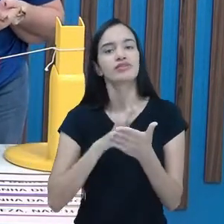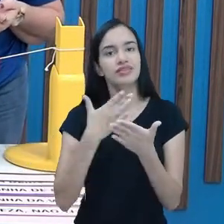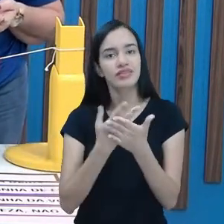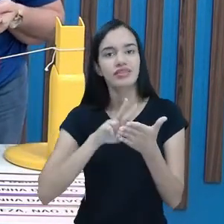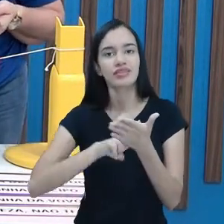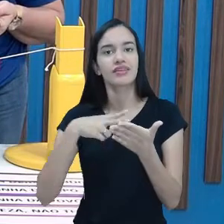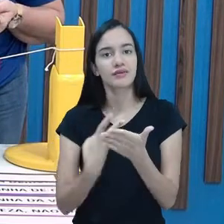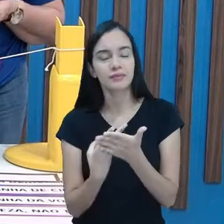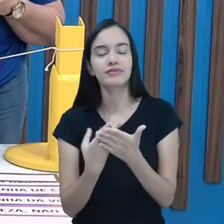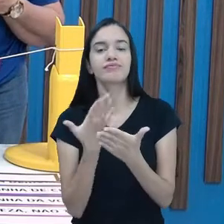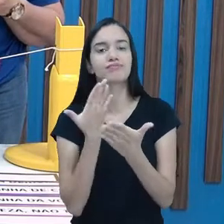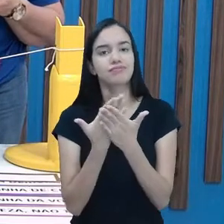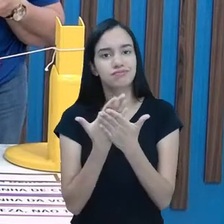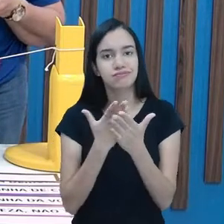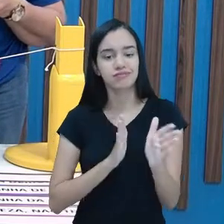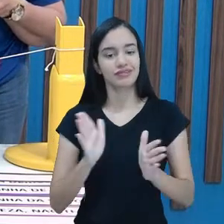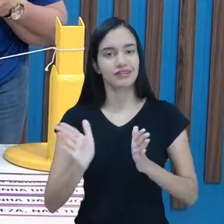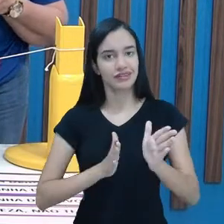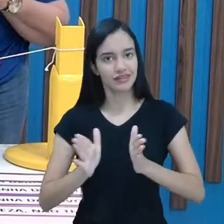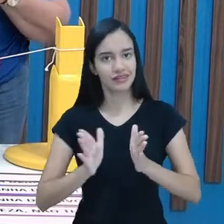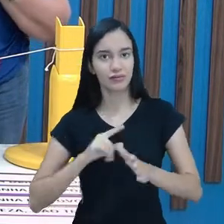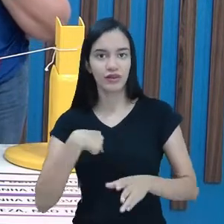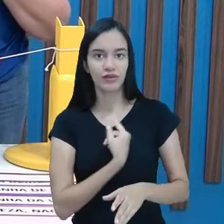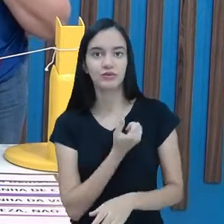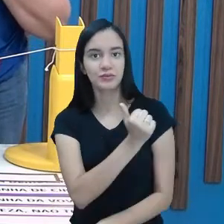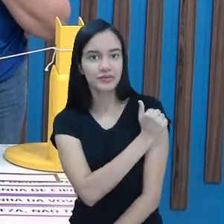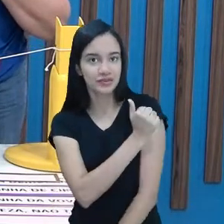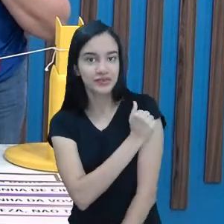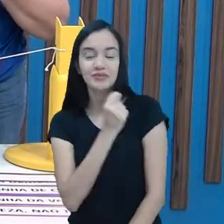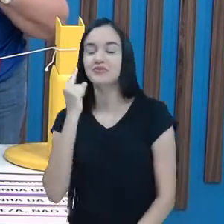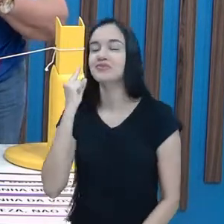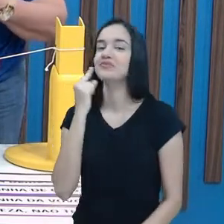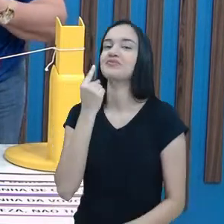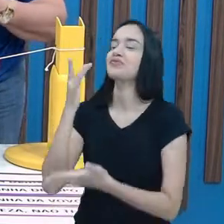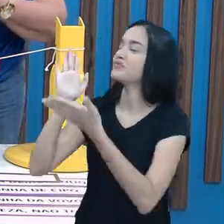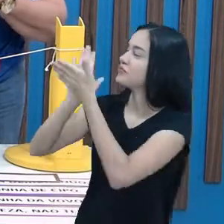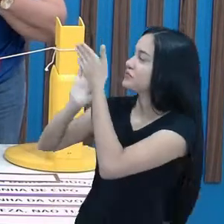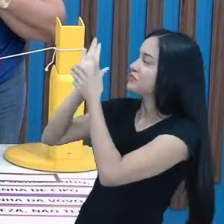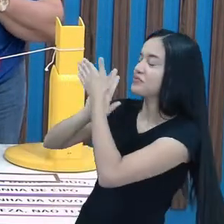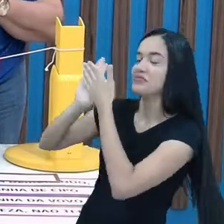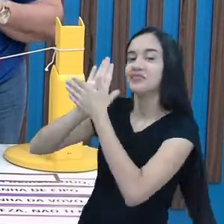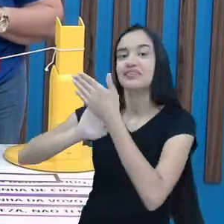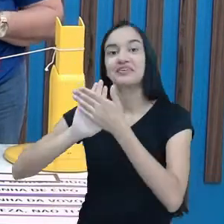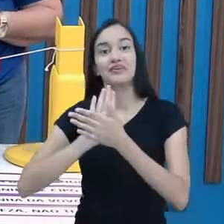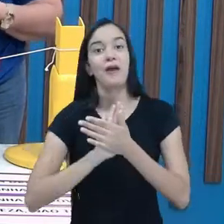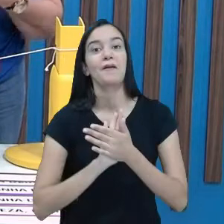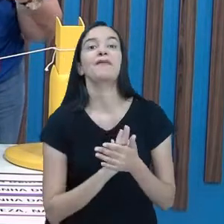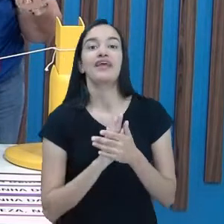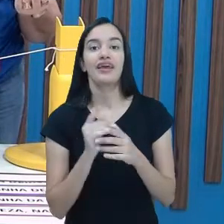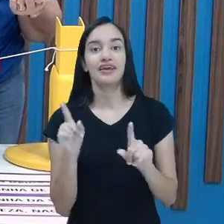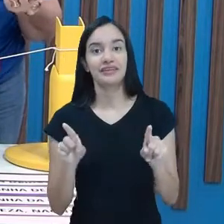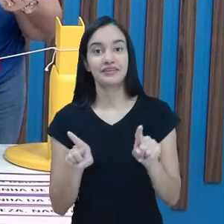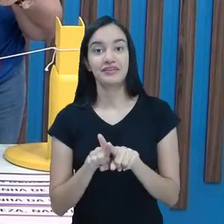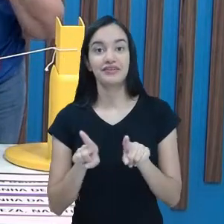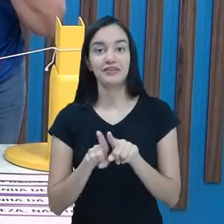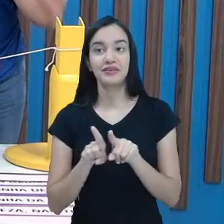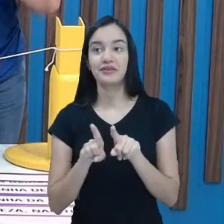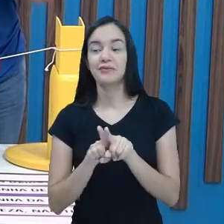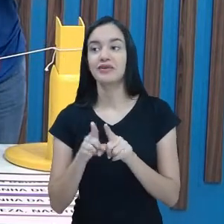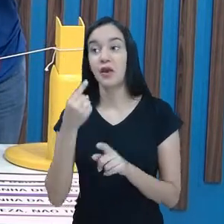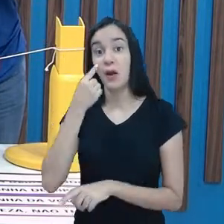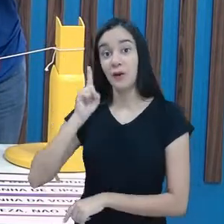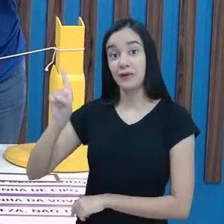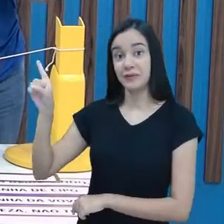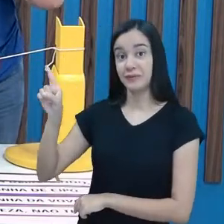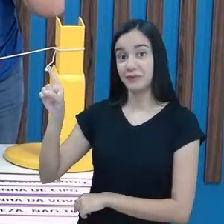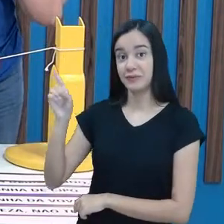e torna nossas aulas bem acessíveis aos nossos alunos surdos. Miriam, muito obrigada. E o sinal da professora Iris